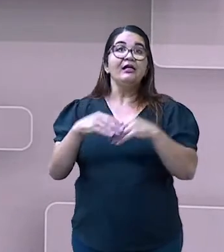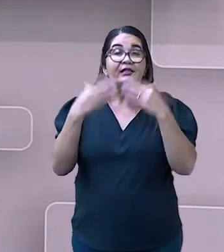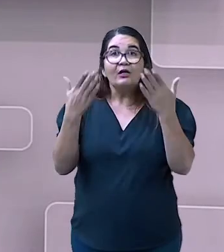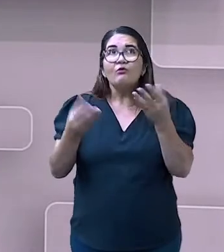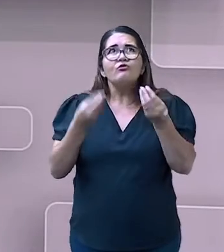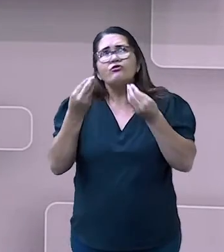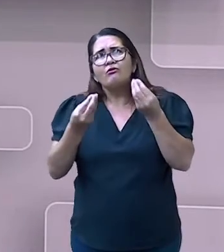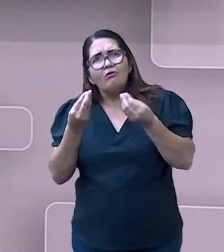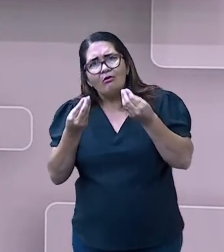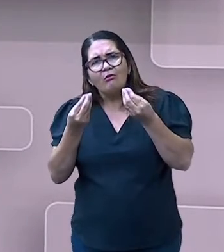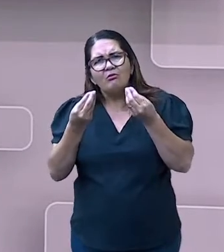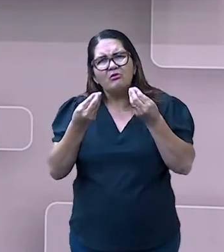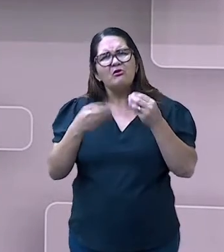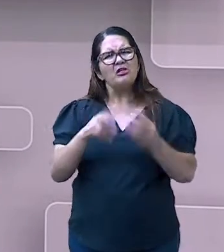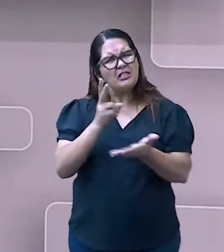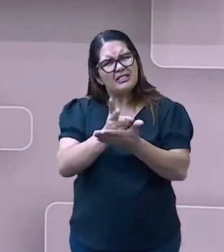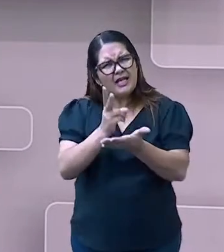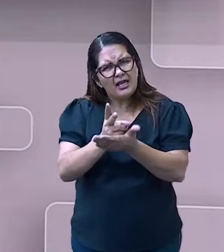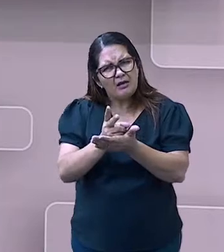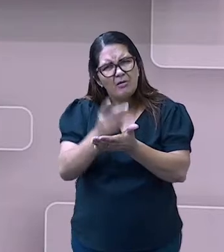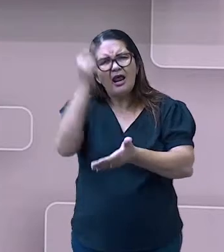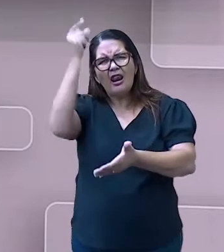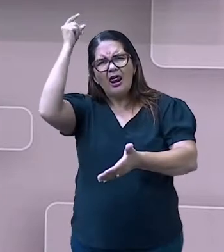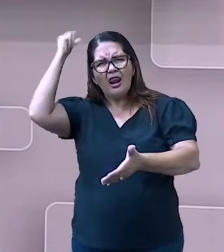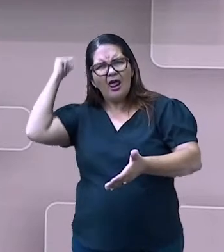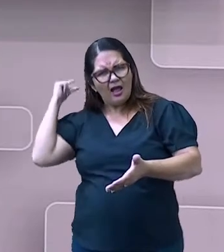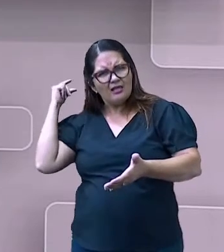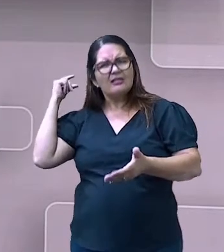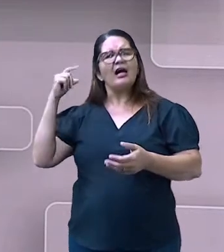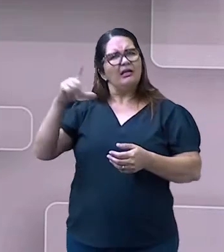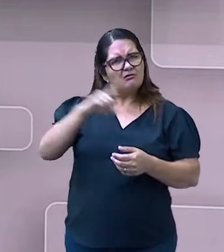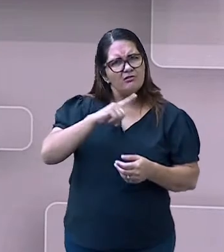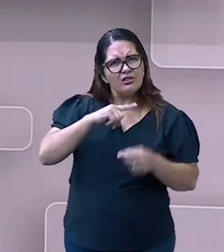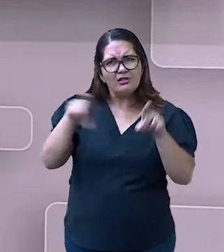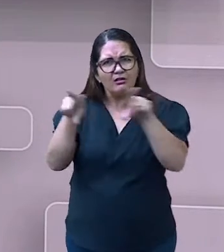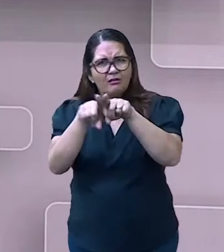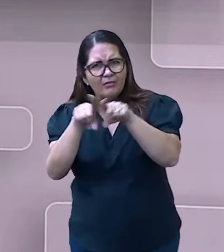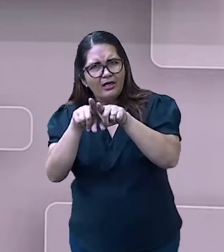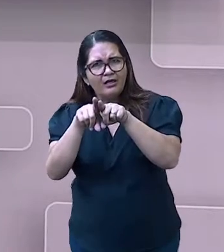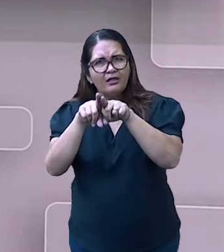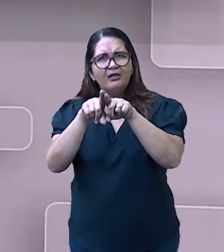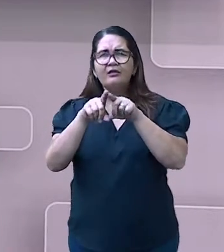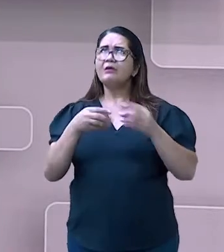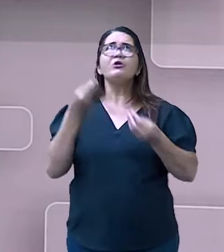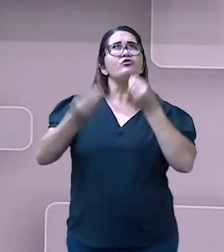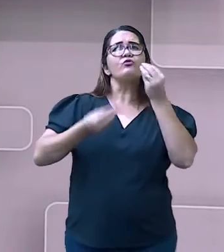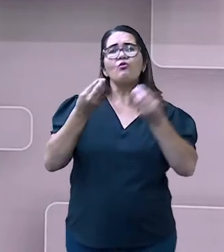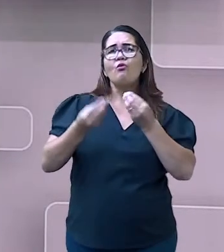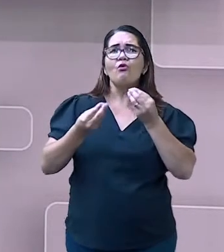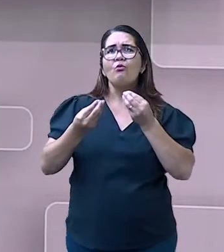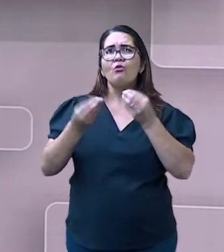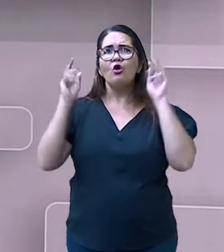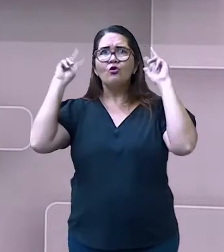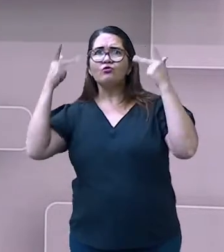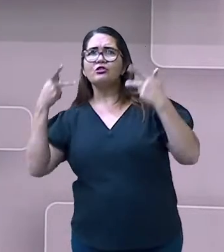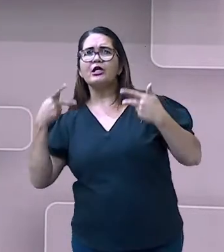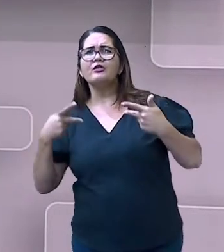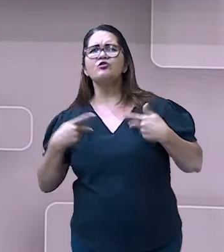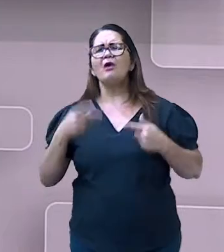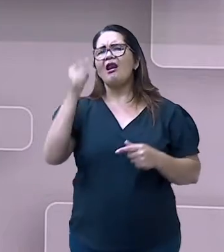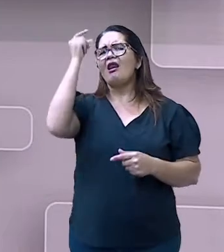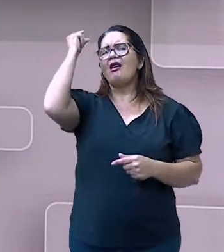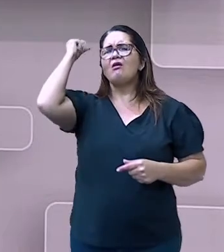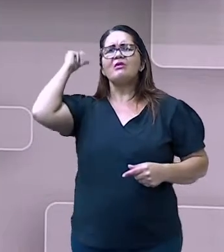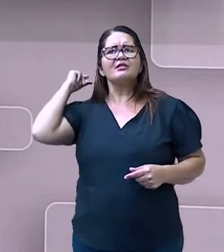instrumentos para nos ajudar a nos localizar? Ou como era feito essa localização sem esses